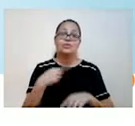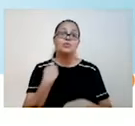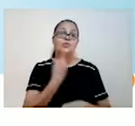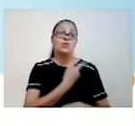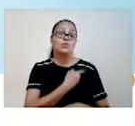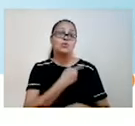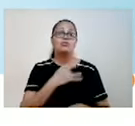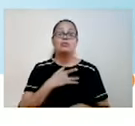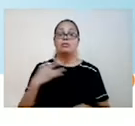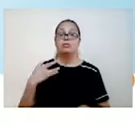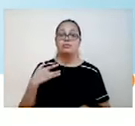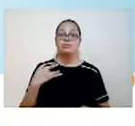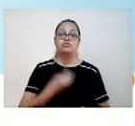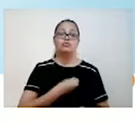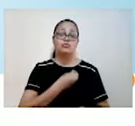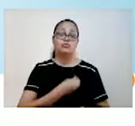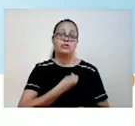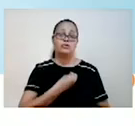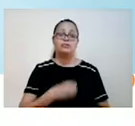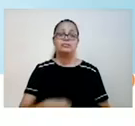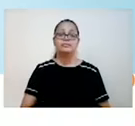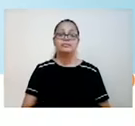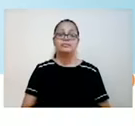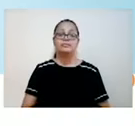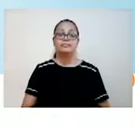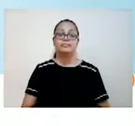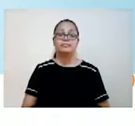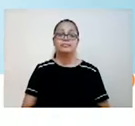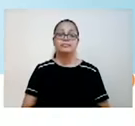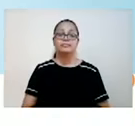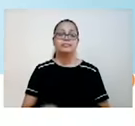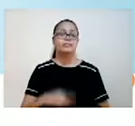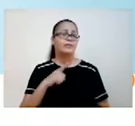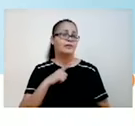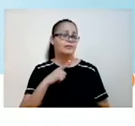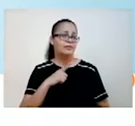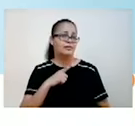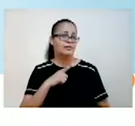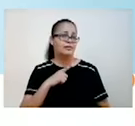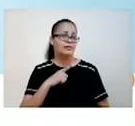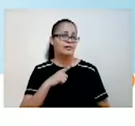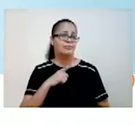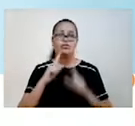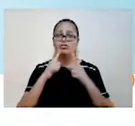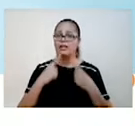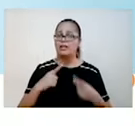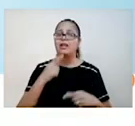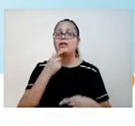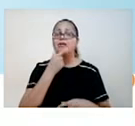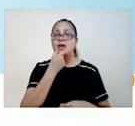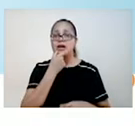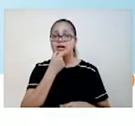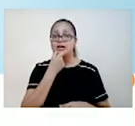Nós temos, em algumas formas de língua inglesa, a pronúncia de water um pouquinho diferente. Como no inglês britânico, aquele